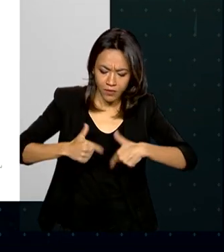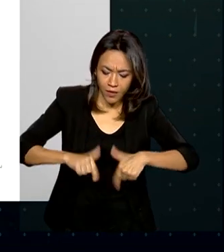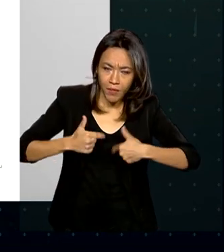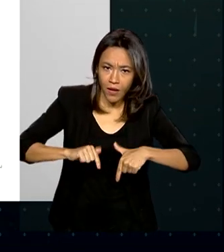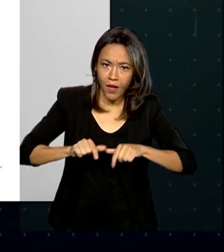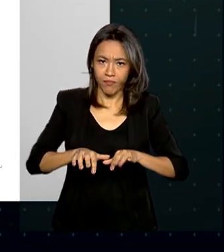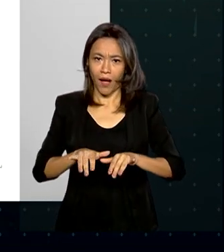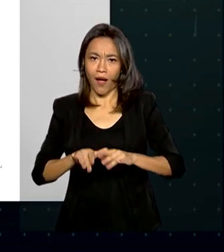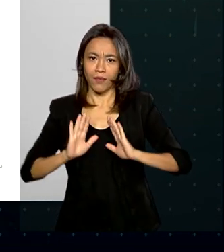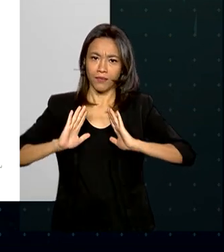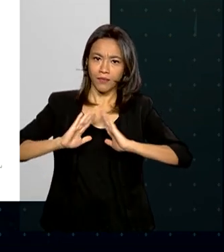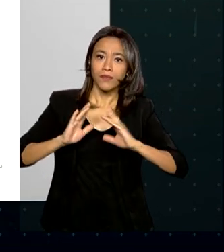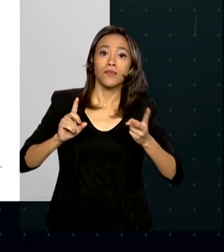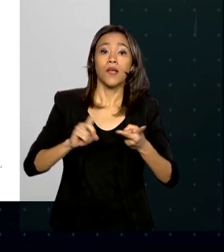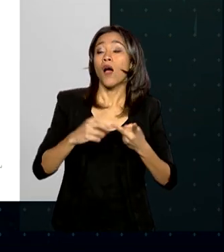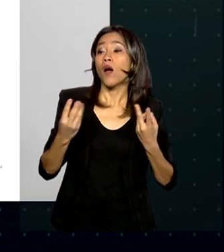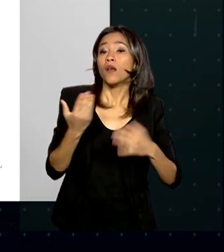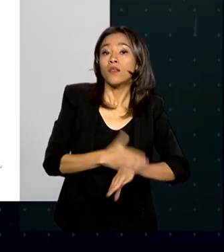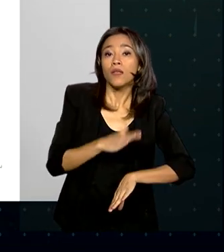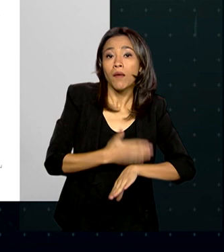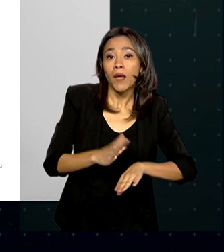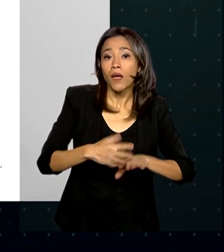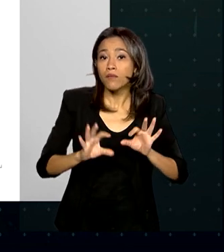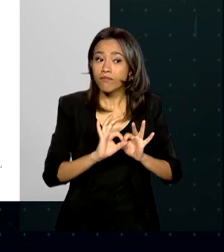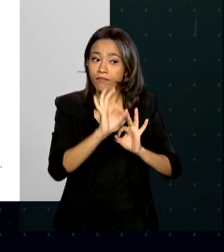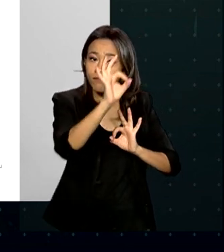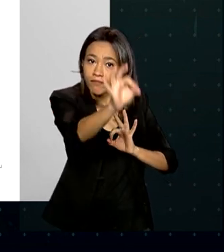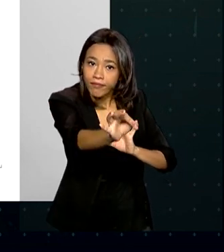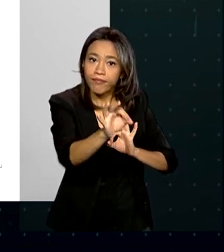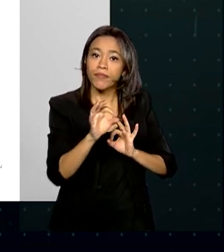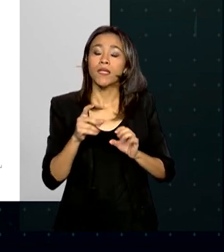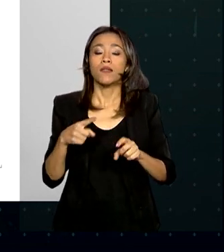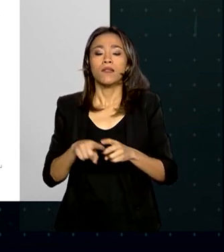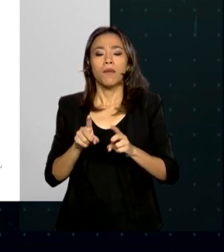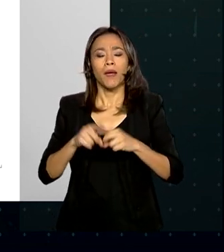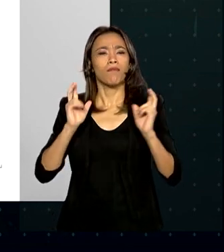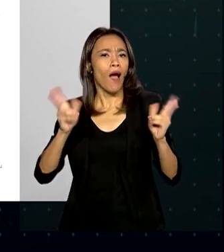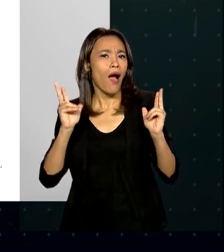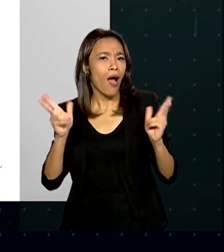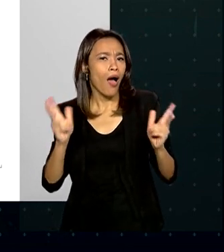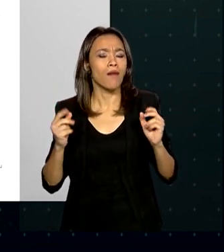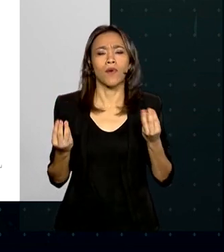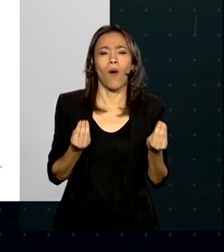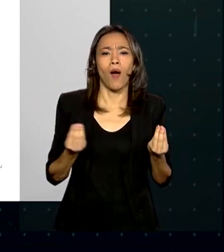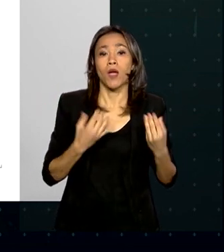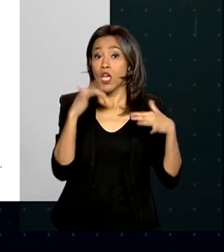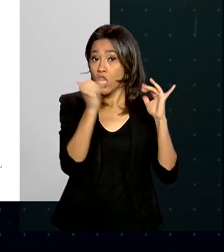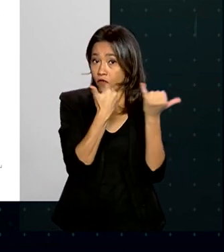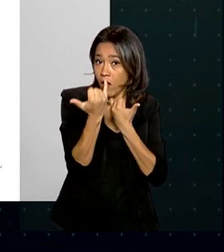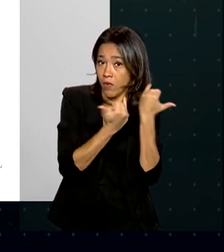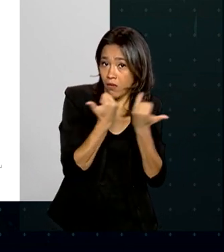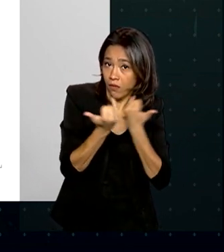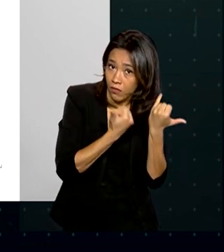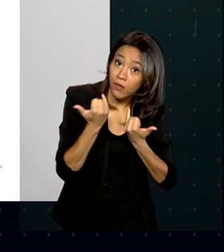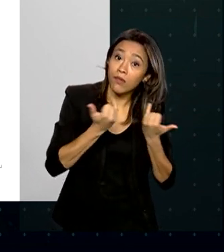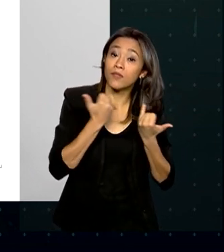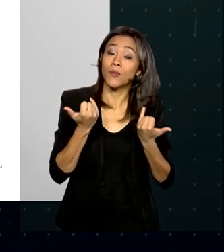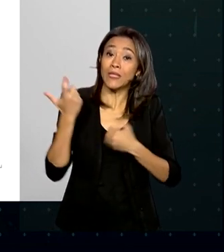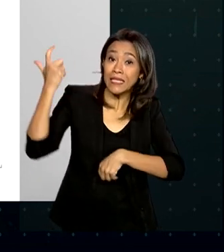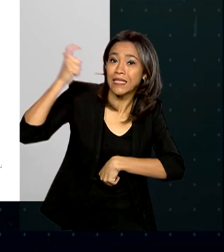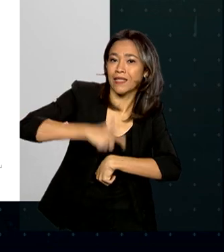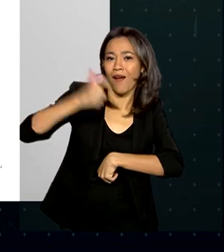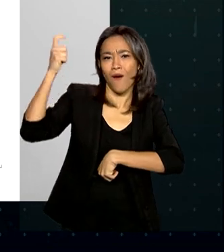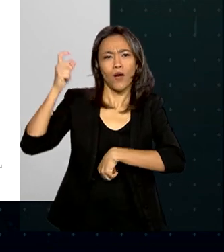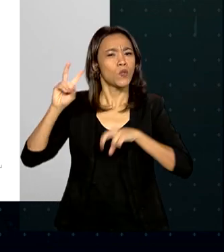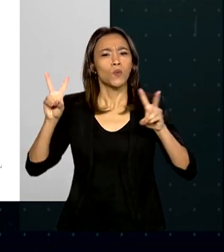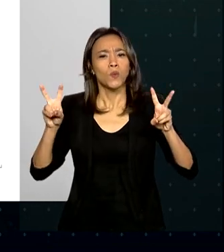cursos de capacitação à distância, opções de entretenimento em casa e informações atualizadas em tempo real